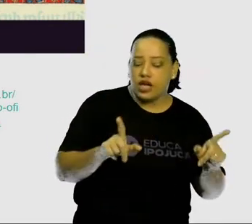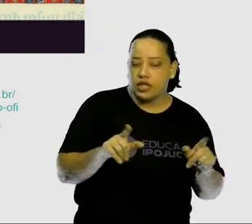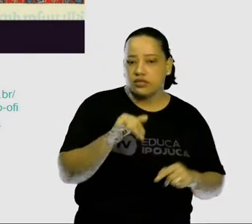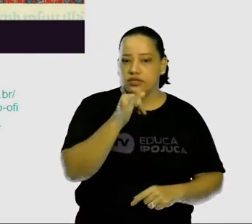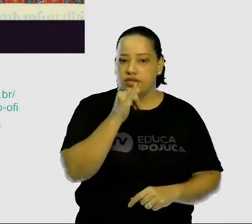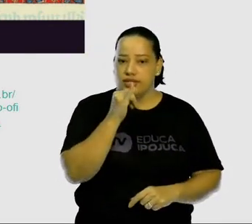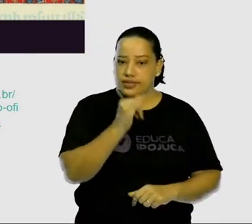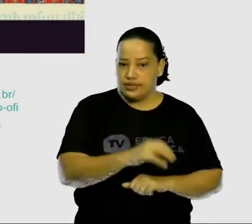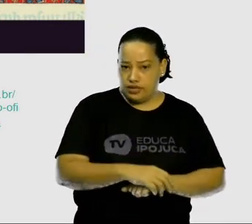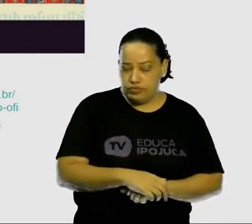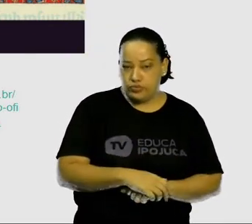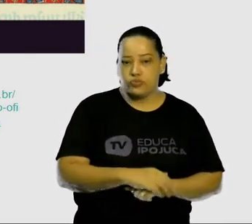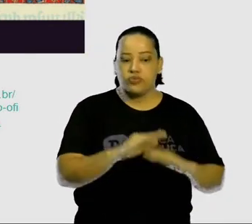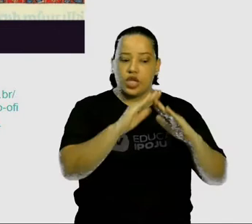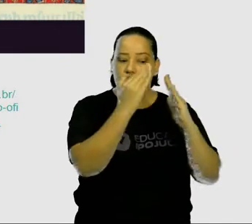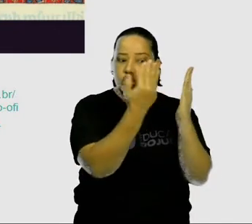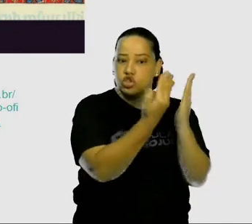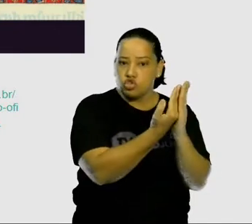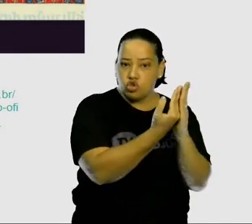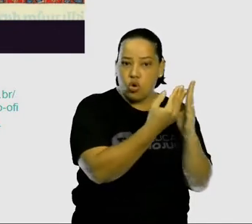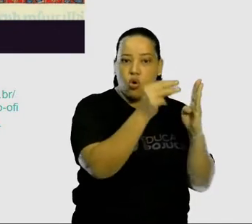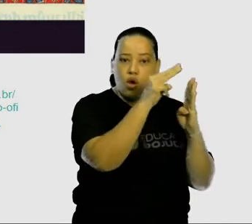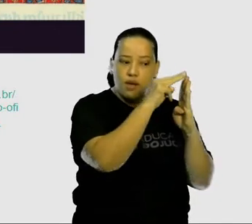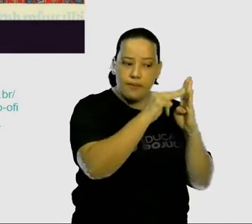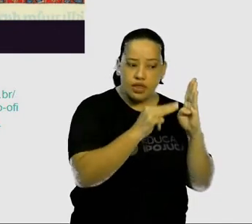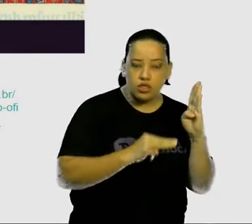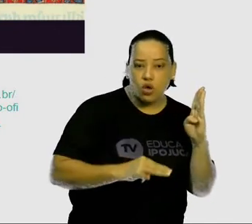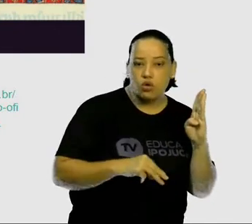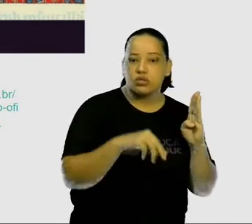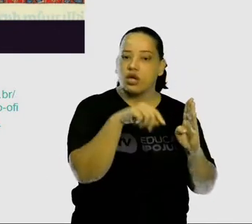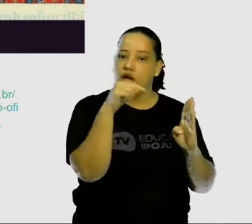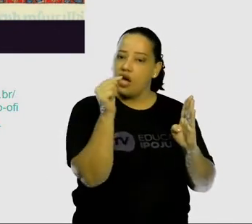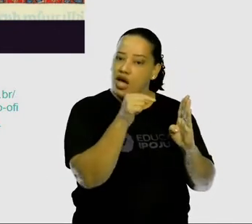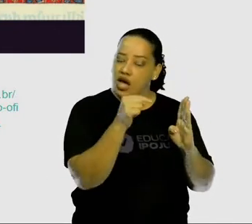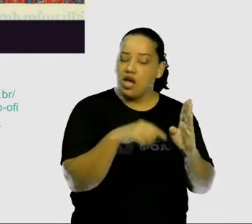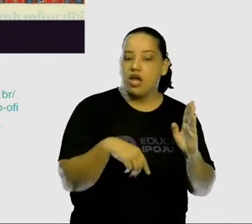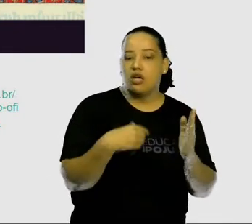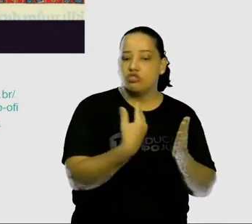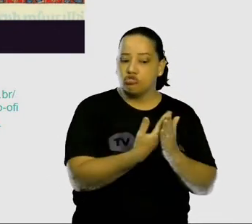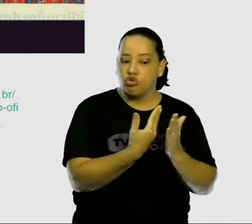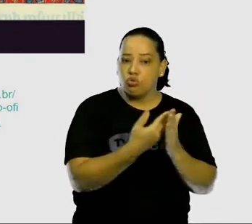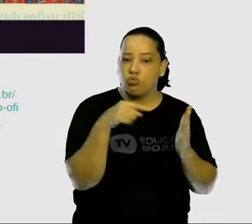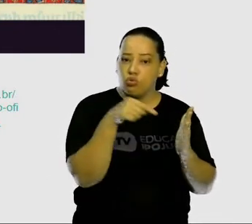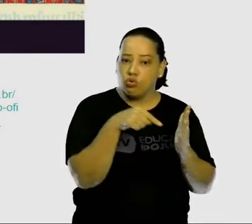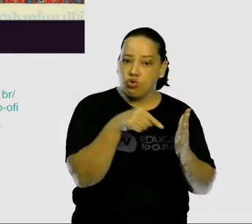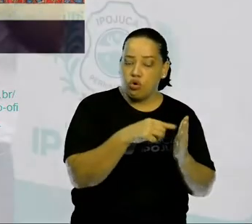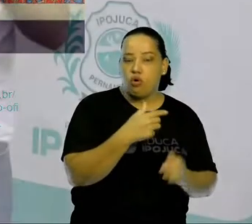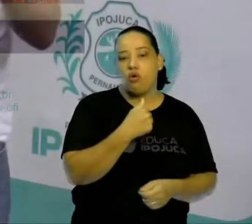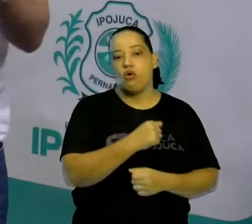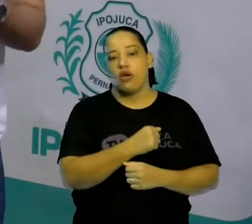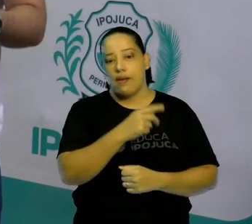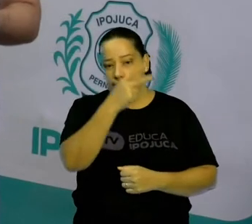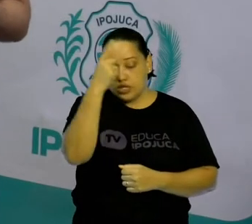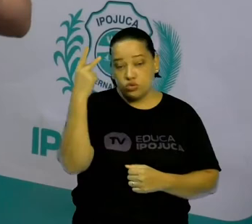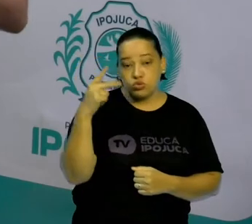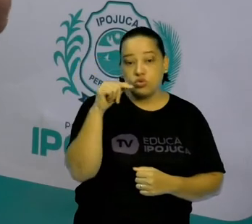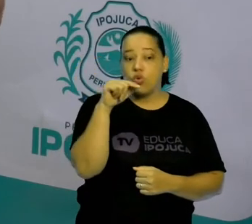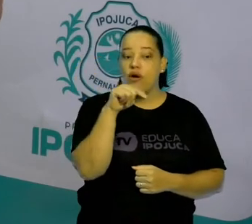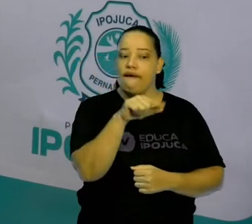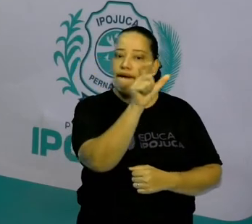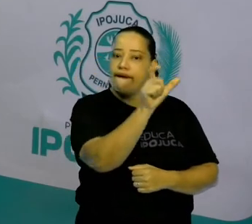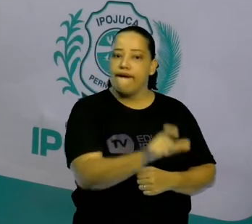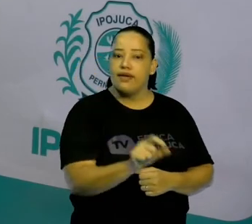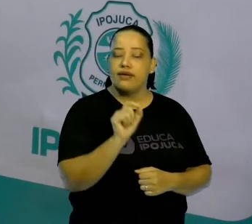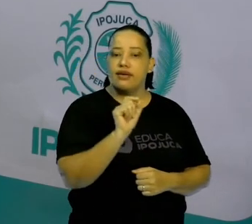a escola metódica, também chamada de escola positivista, qual um dos grandes pais dessa escola foi